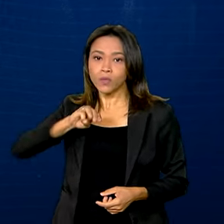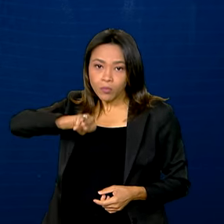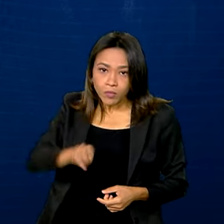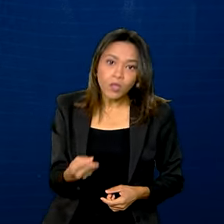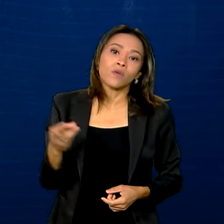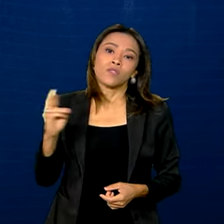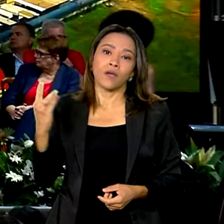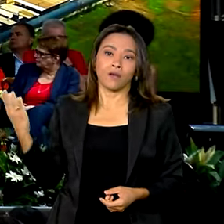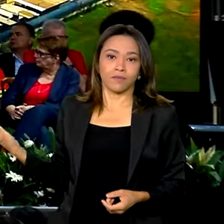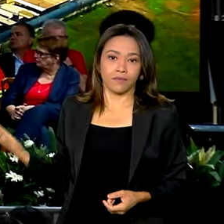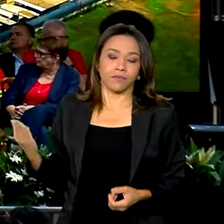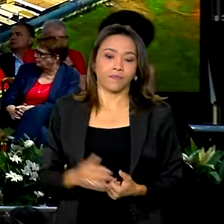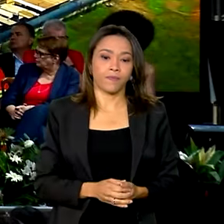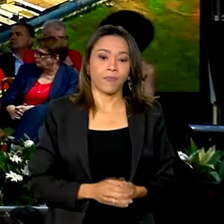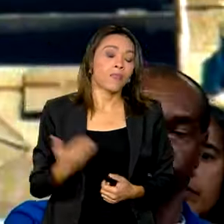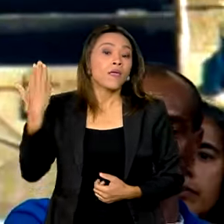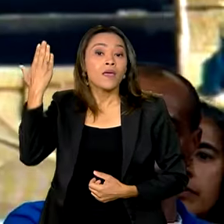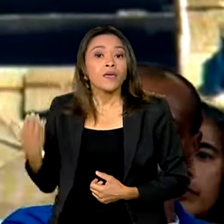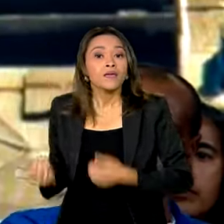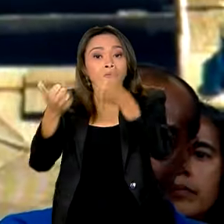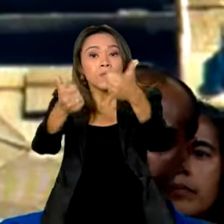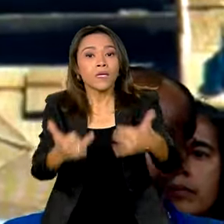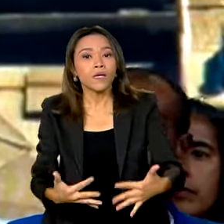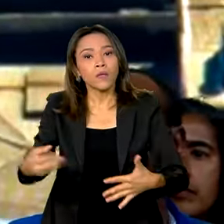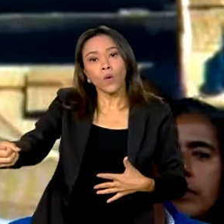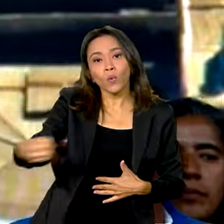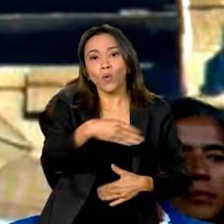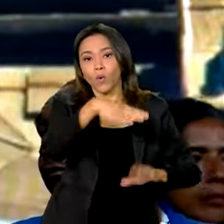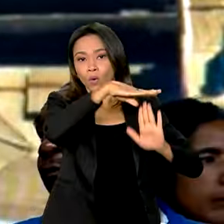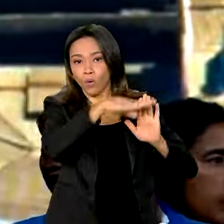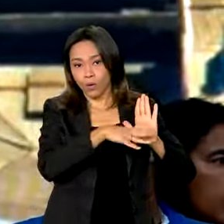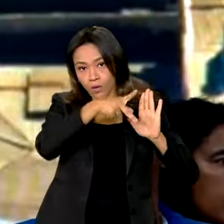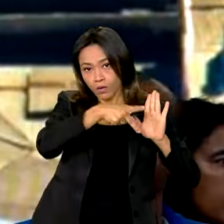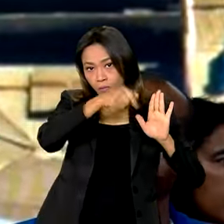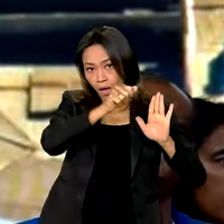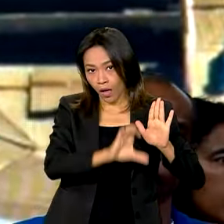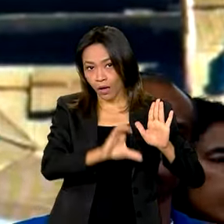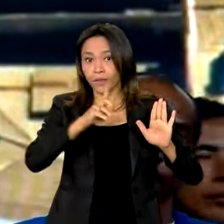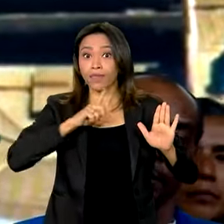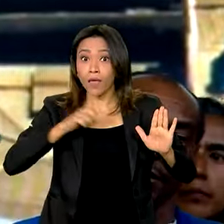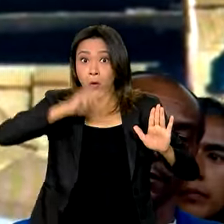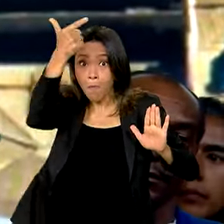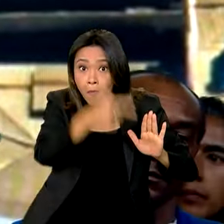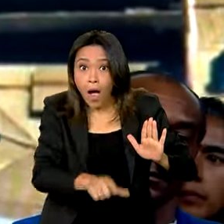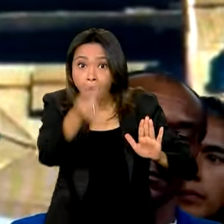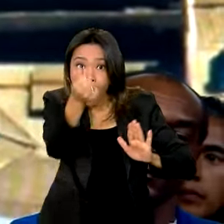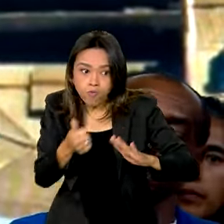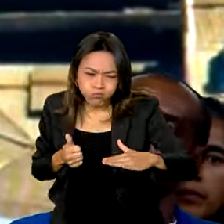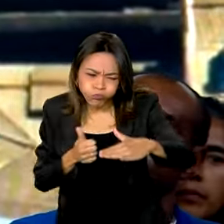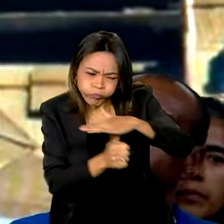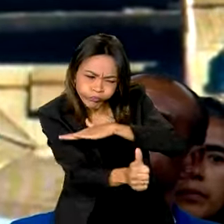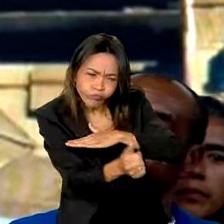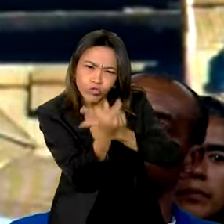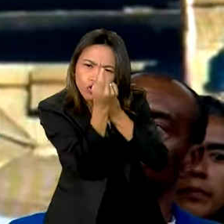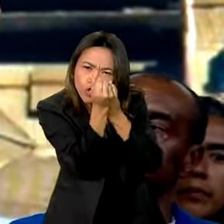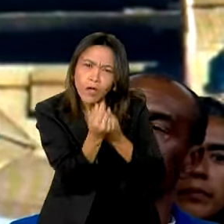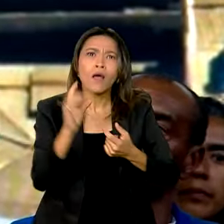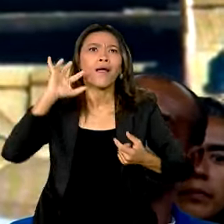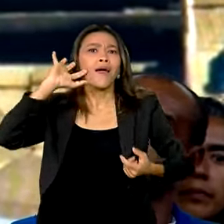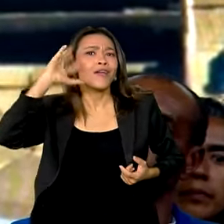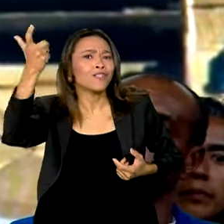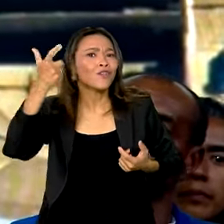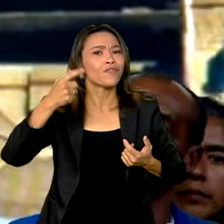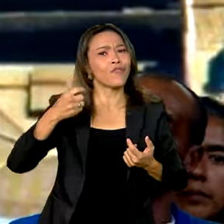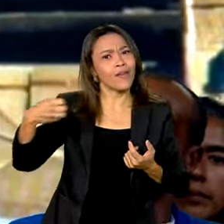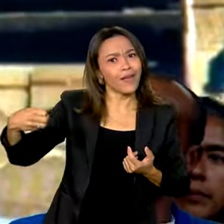de reais. Com o novo PAC, nós temos muito mais capacidade de investimentos e nós vamos ter solução nova